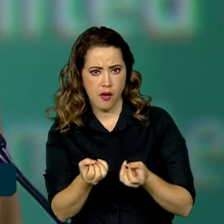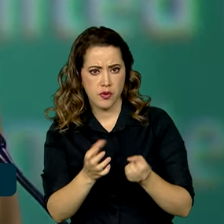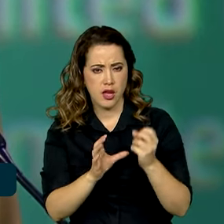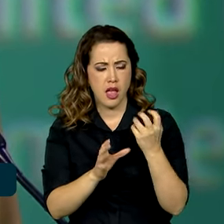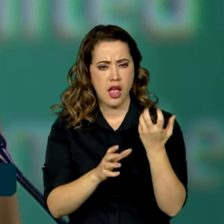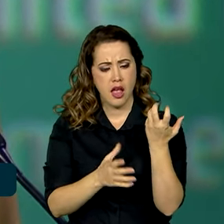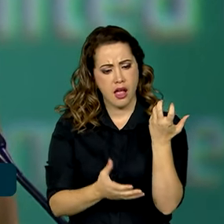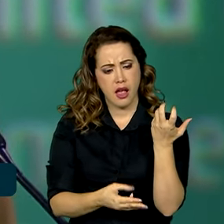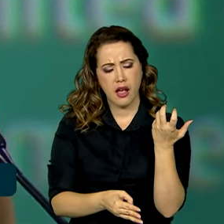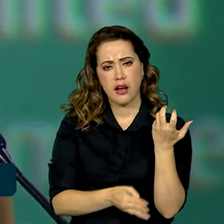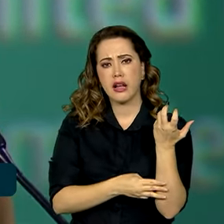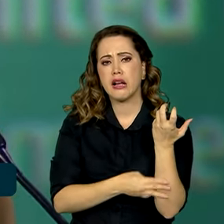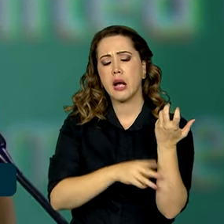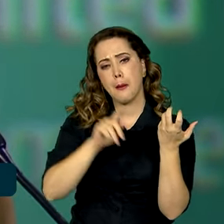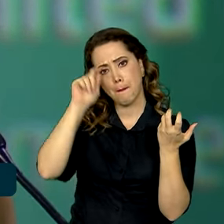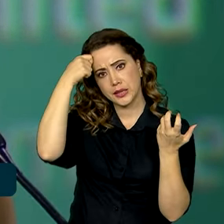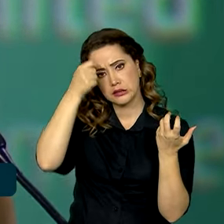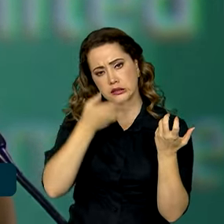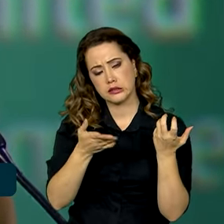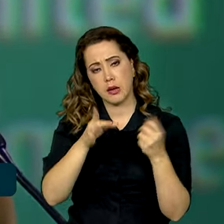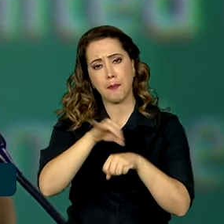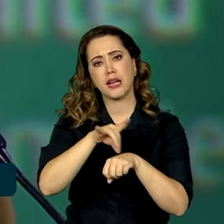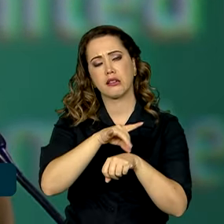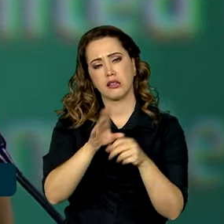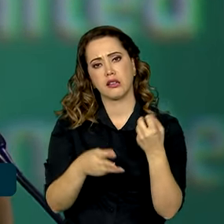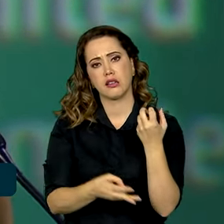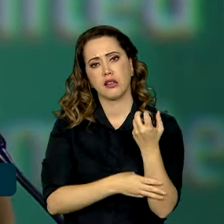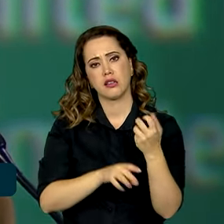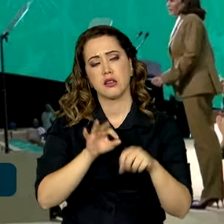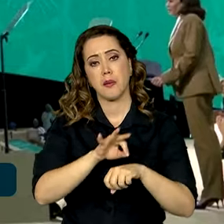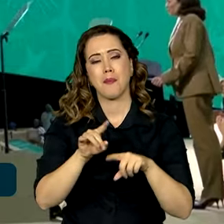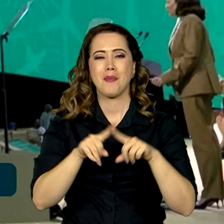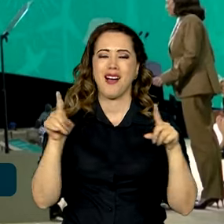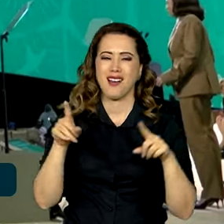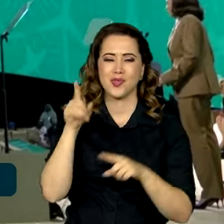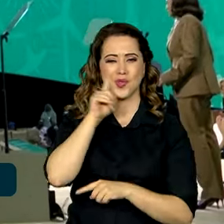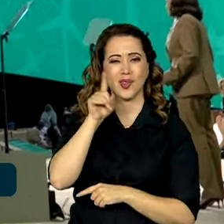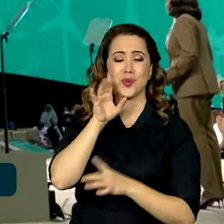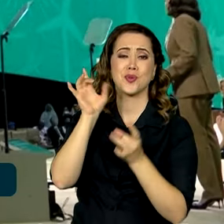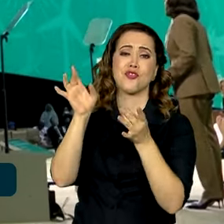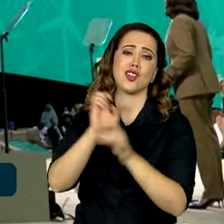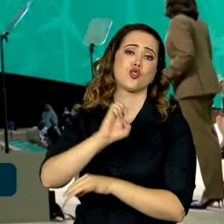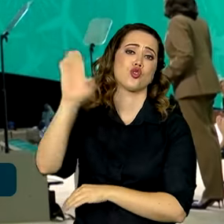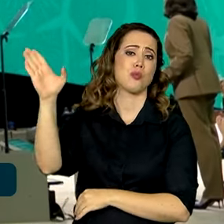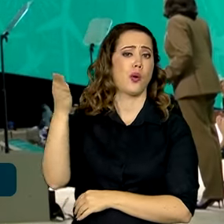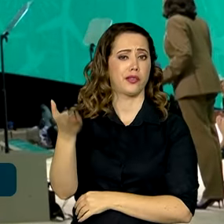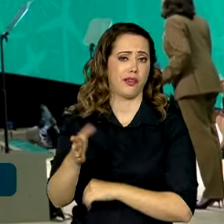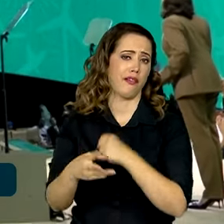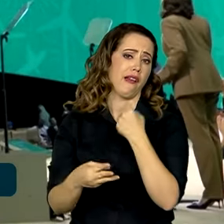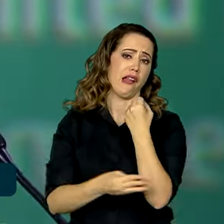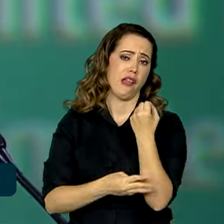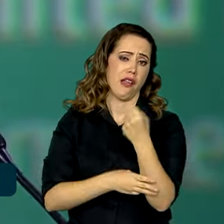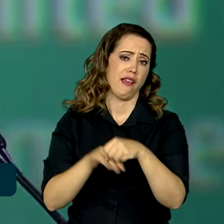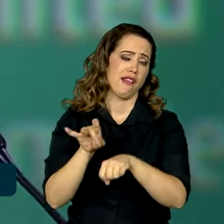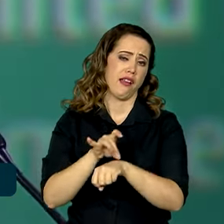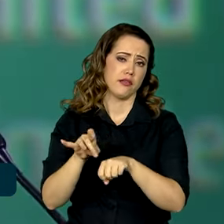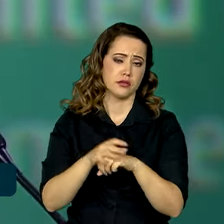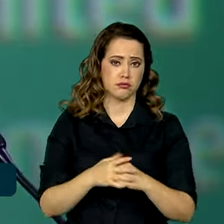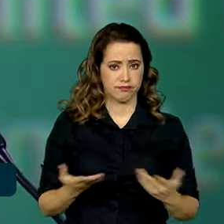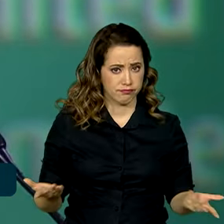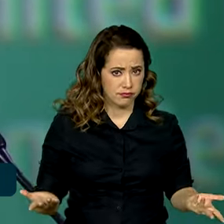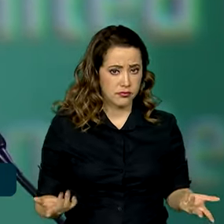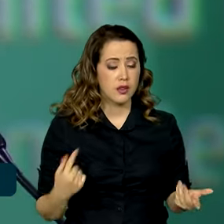problema é que os Estados Unidos passaram a exportar o seu carvão. Se avançou também na meta de se reduzir as emissões de metano,